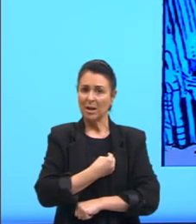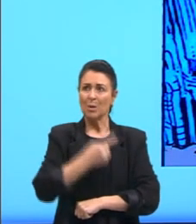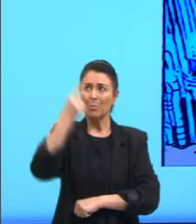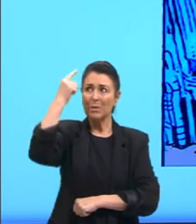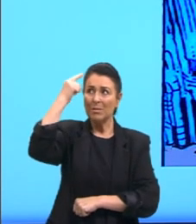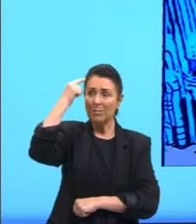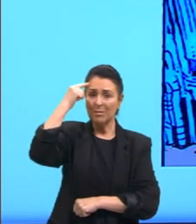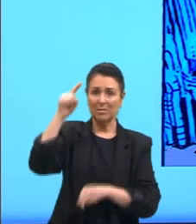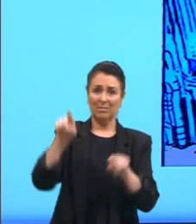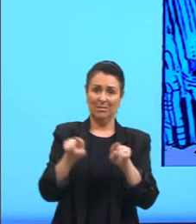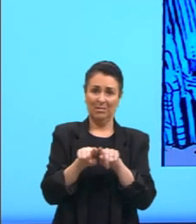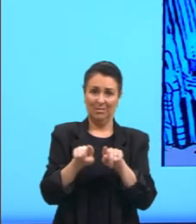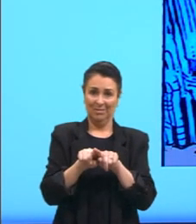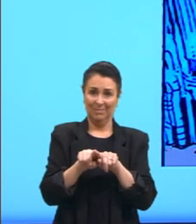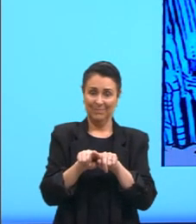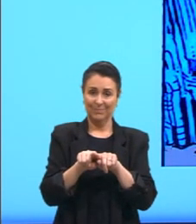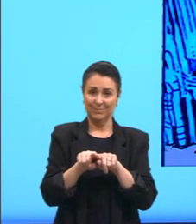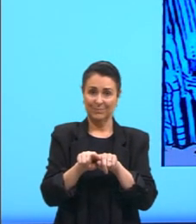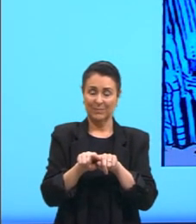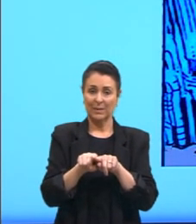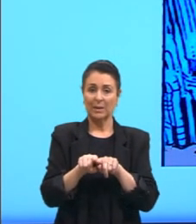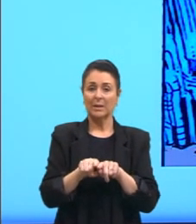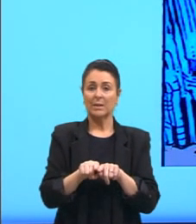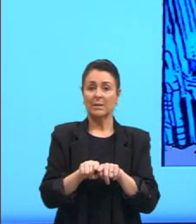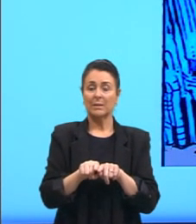como realmente elas são. Também,